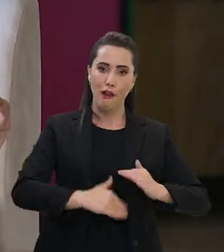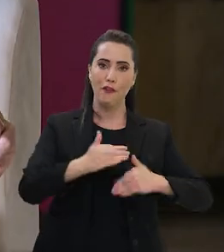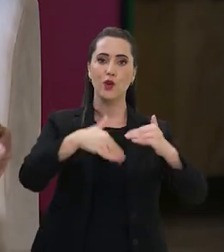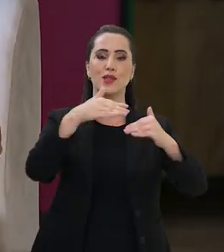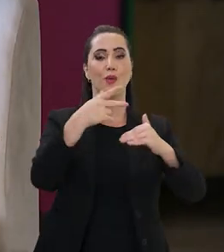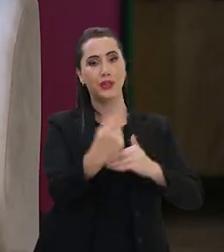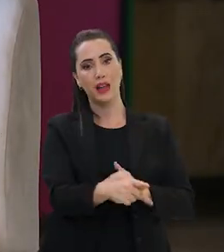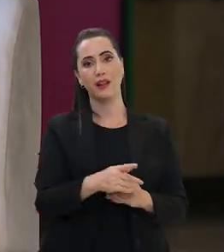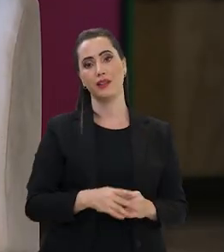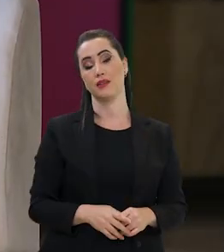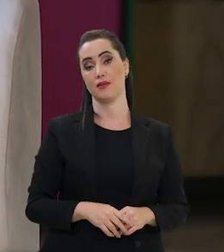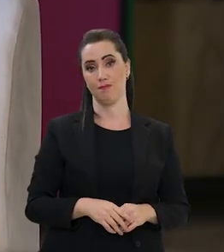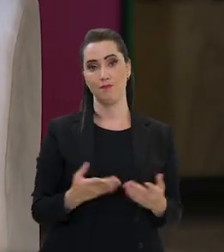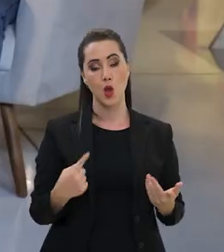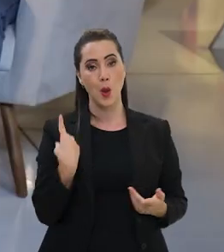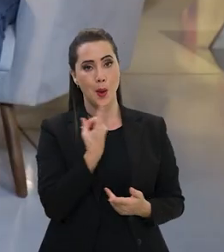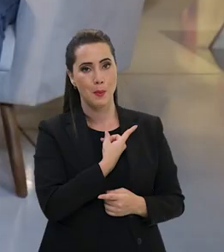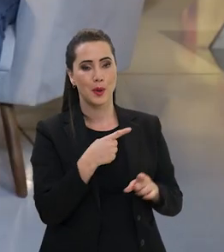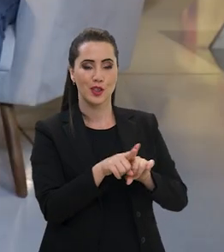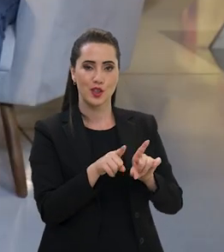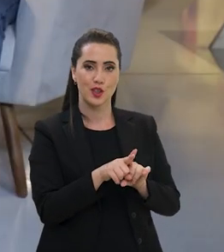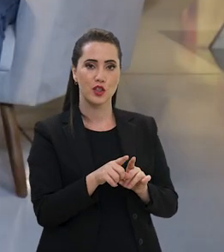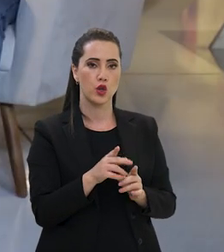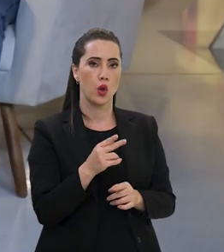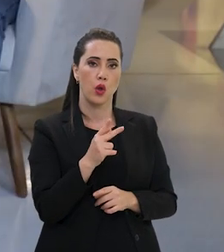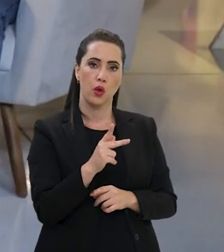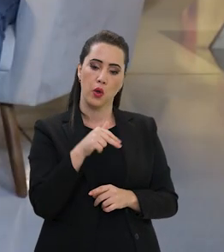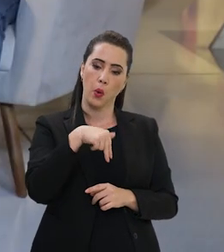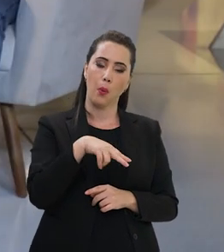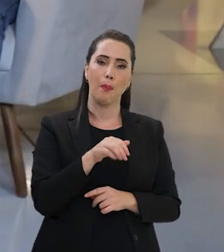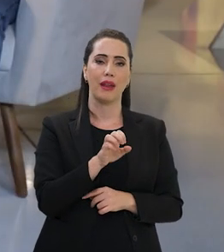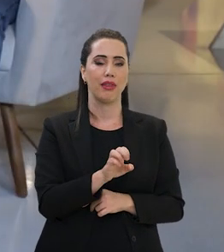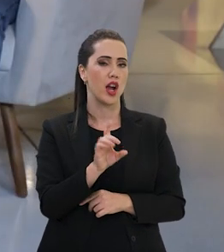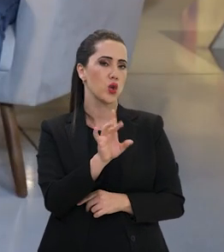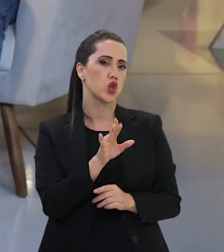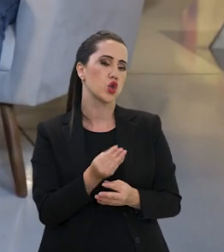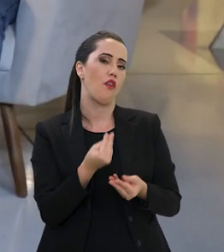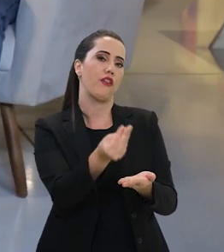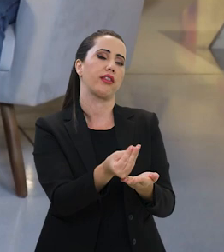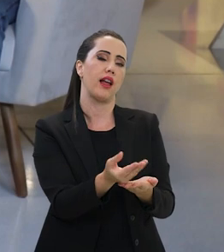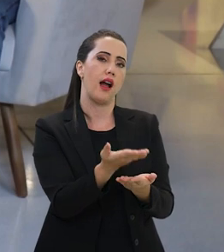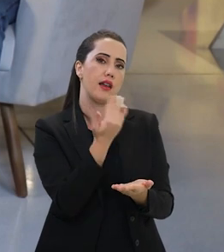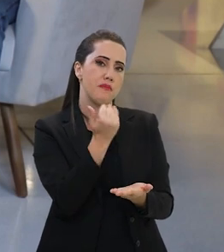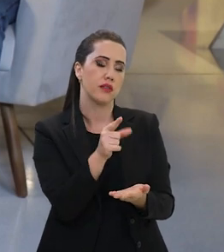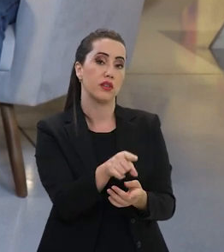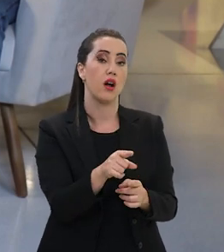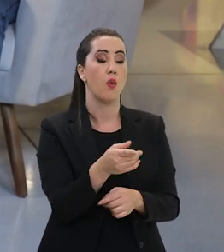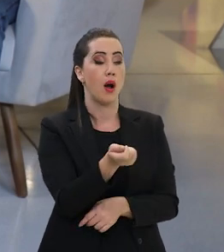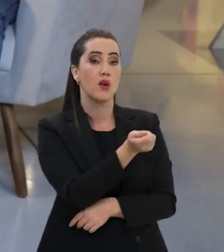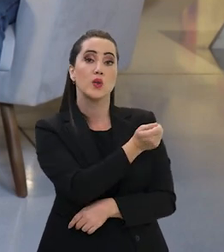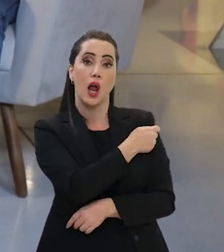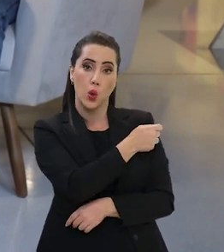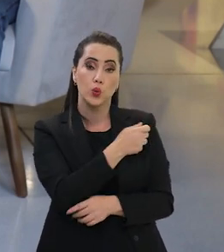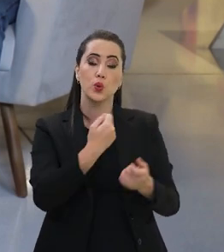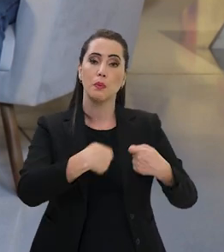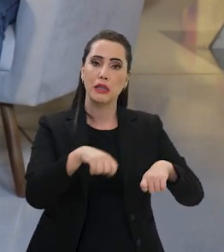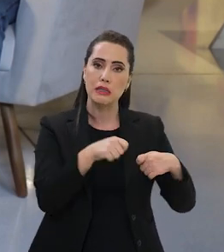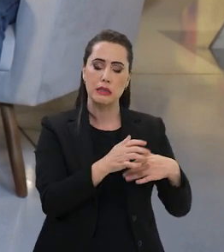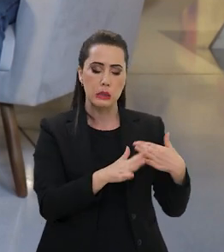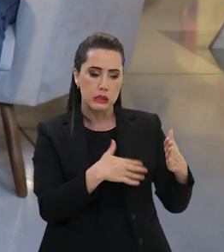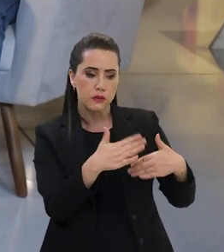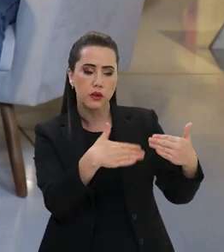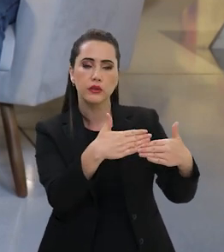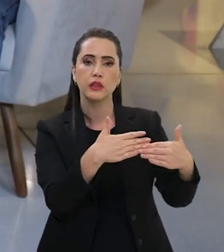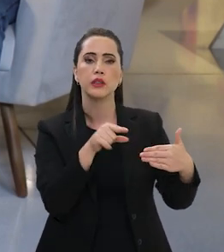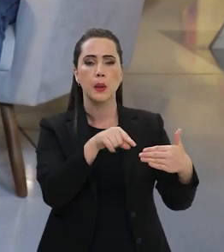na formação deles e também de todo esse custo, que também nós investimos. O PNAE não é simplesmente entregar aquele alimento, o nosso aluno,